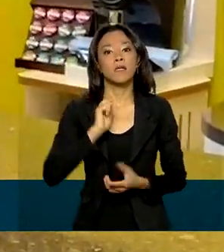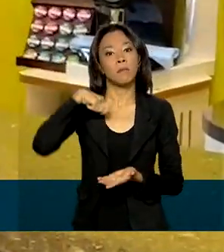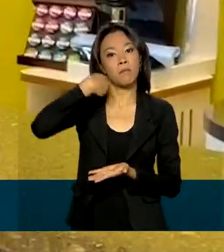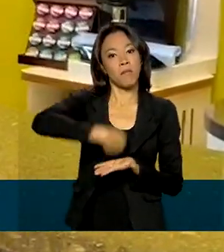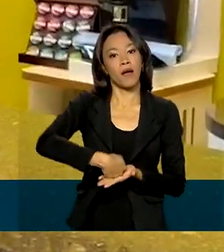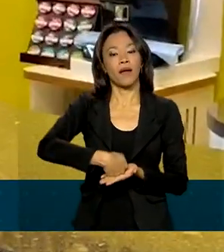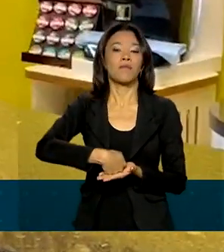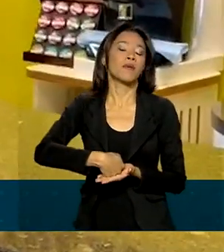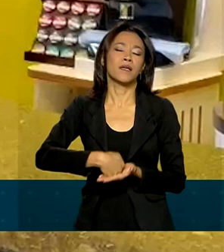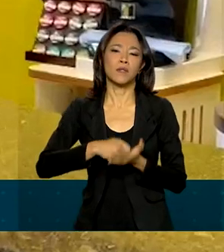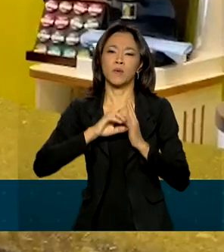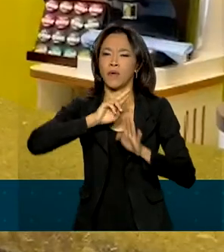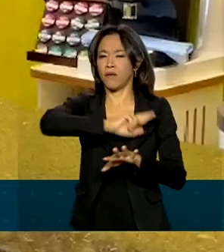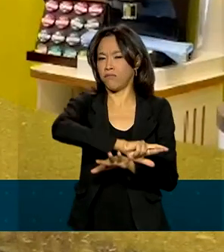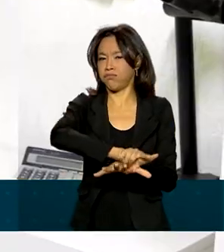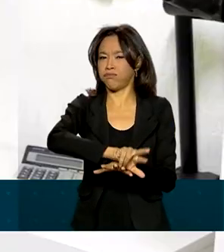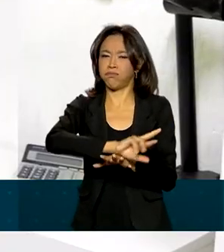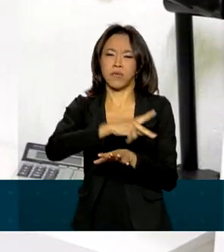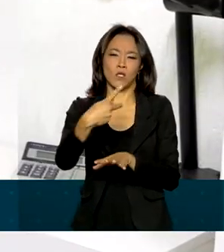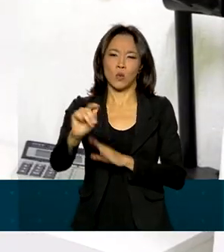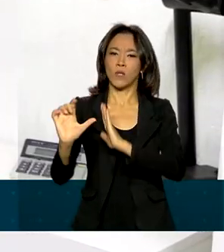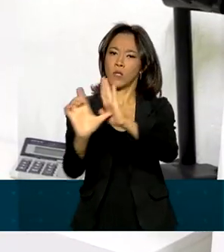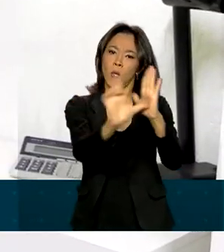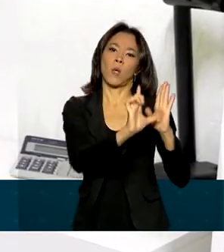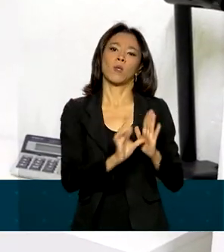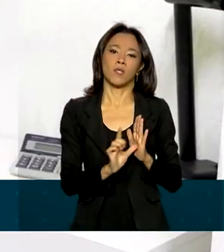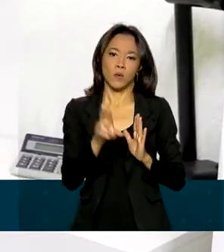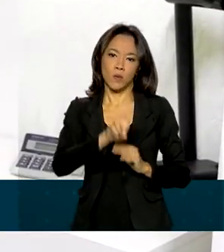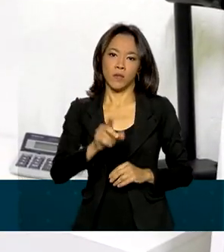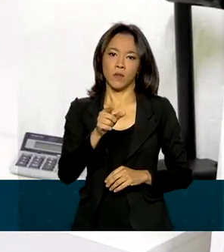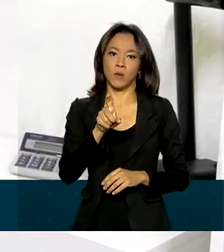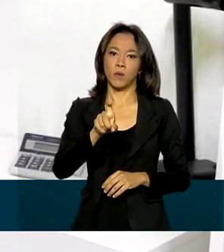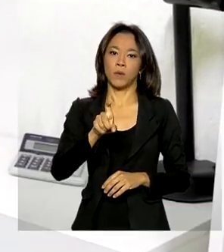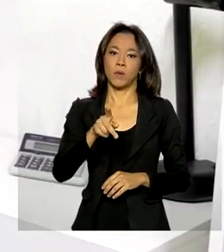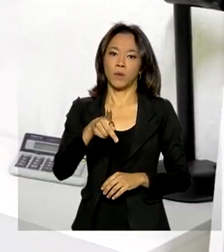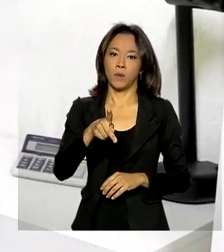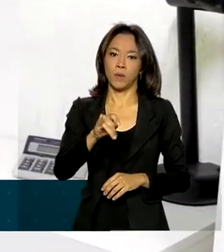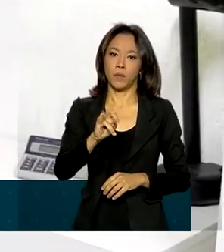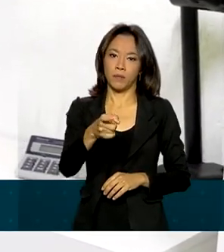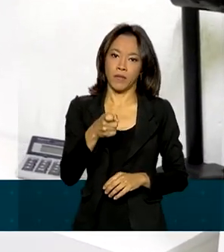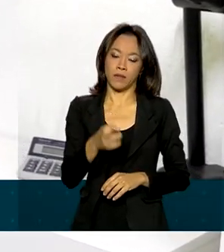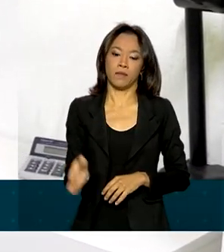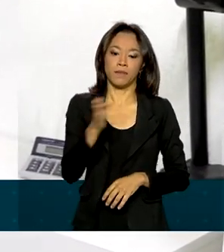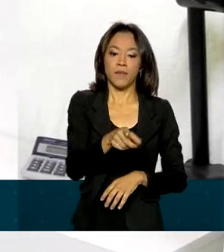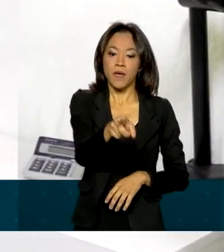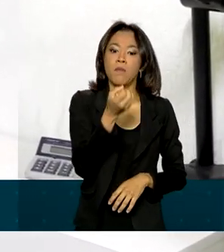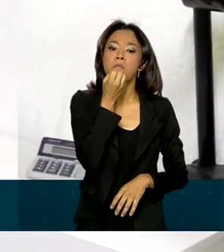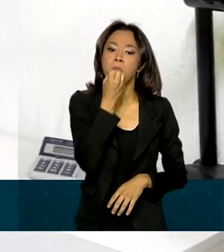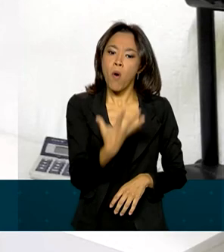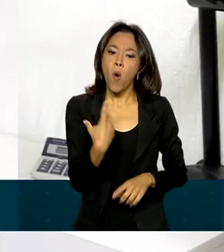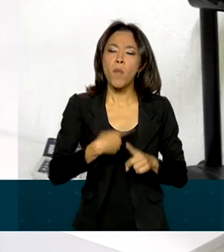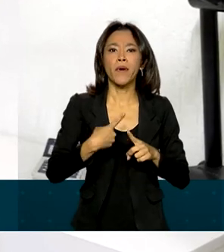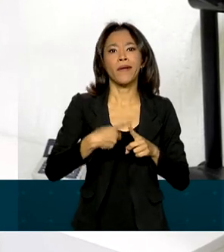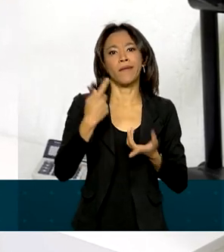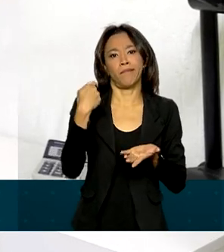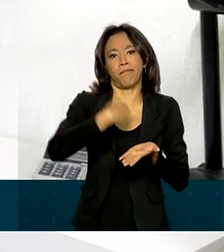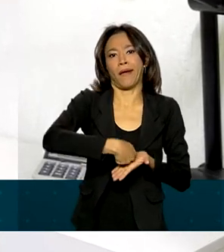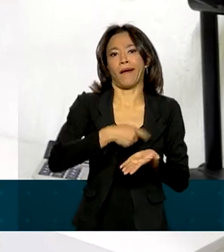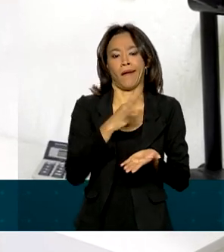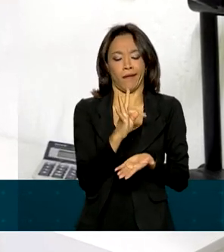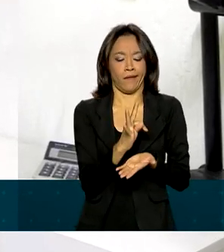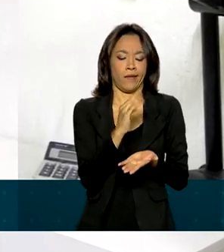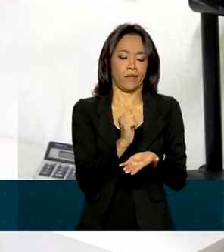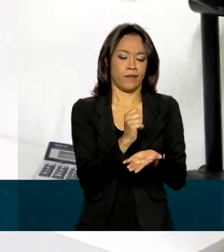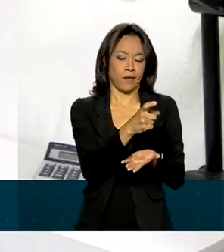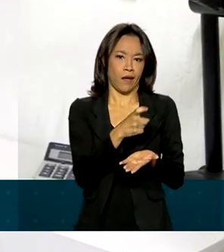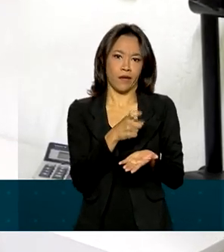pagamento em todas as suas lojas. Para a gente é muito bom porque a gente se livrou das taxas de cartão de crédito. Ou seja,